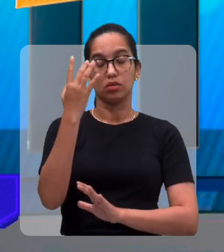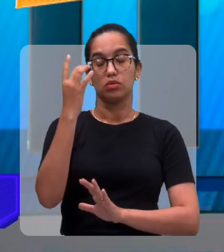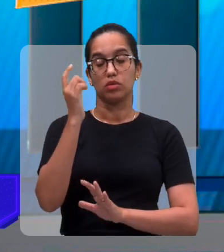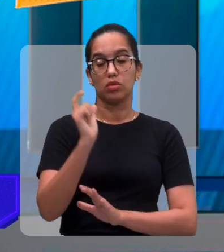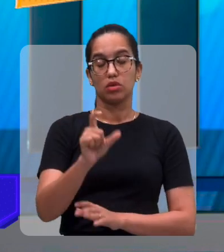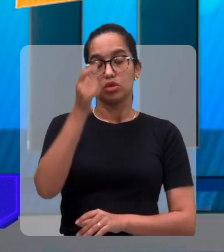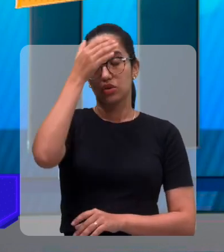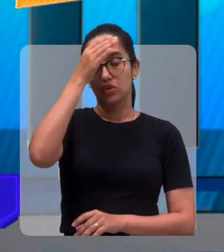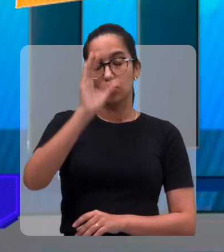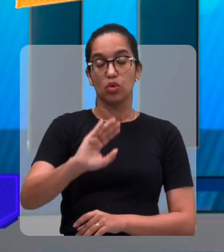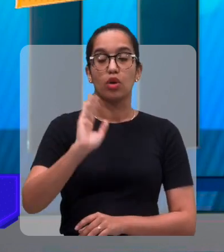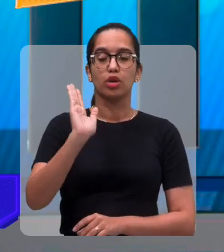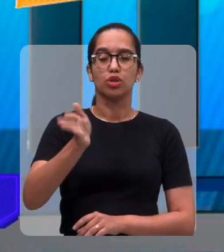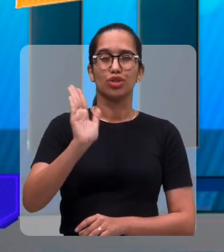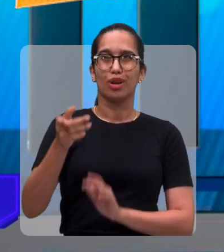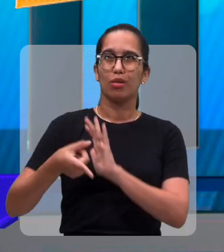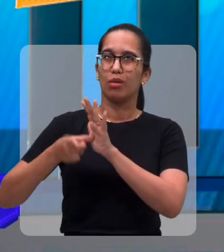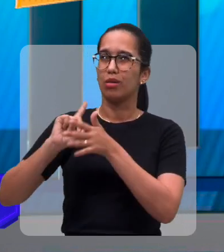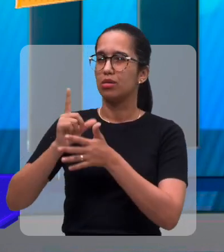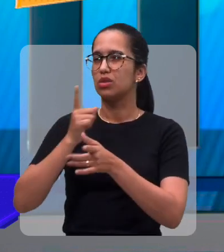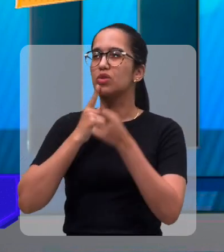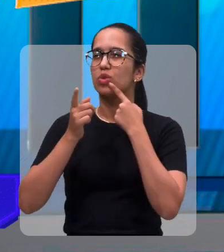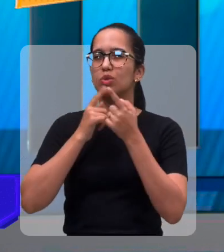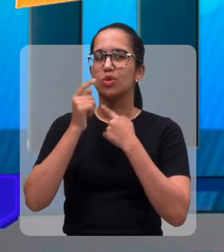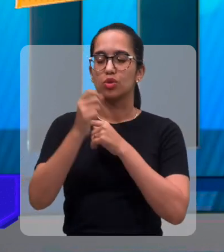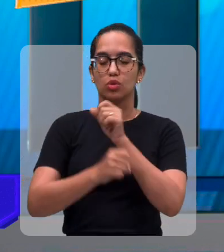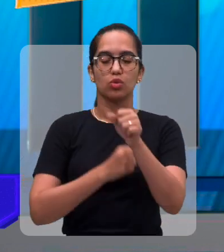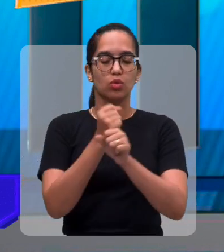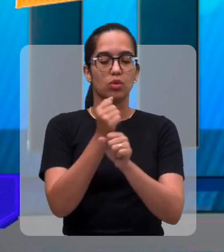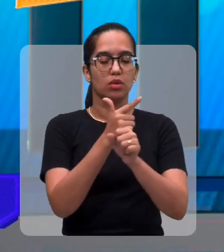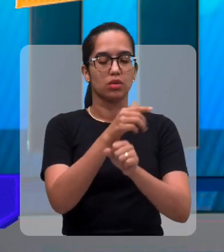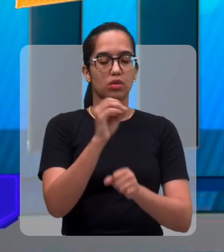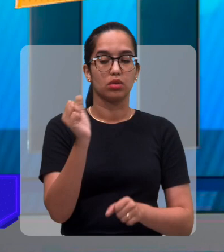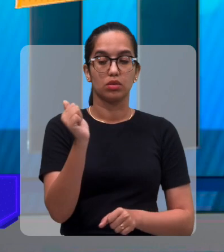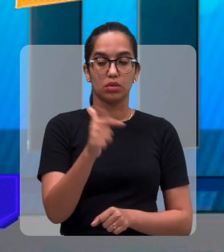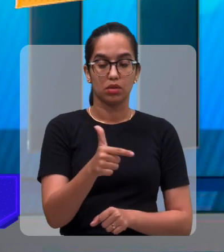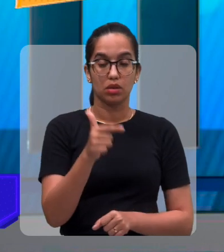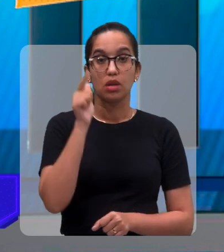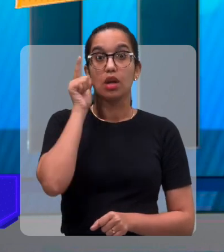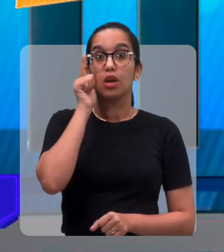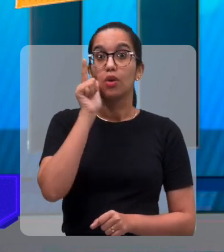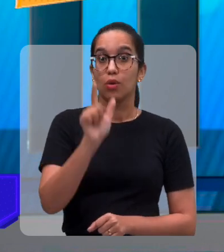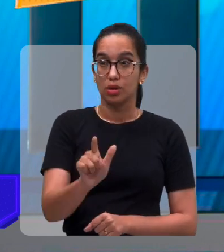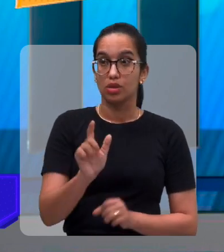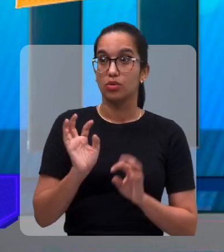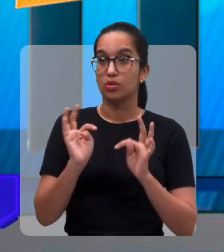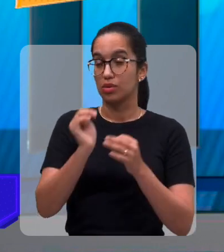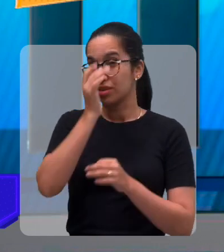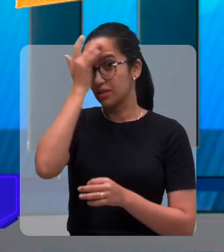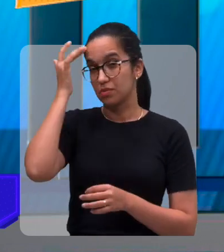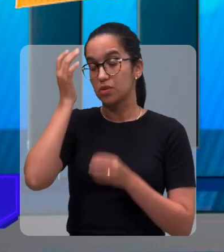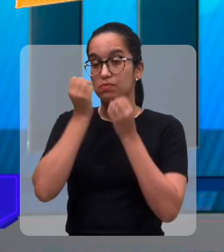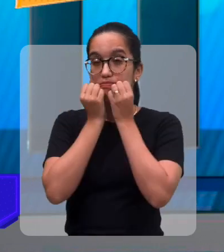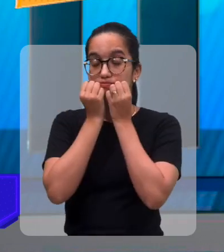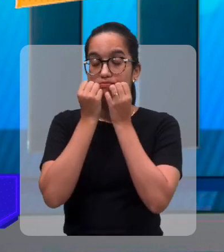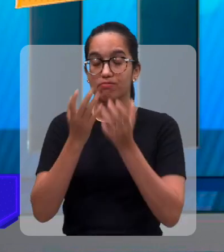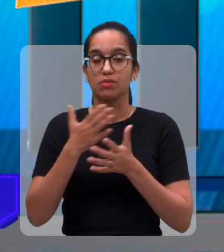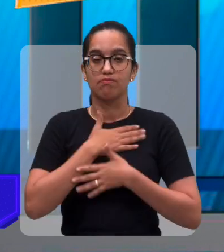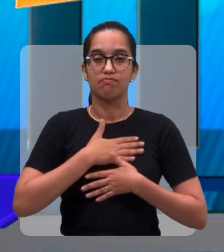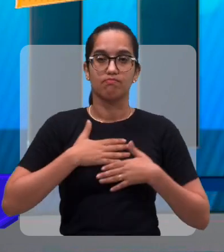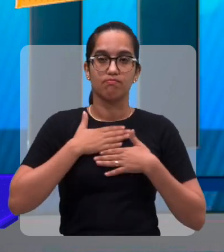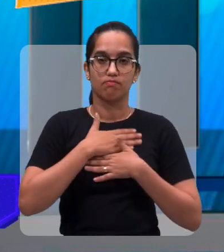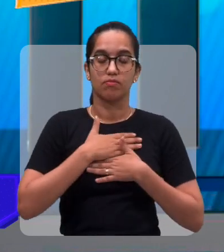aí, já havia uma discussão desde 2012, e aí a gente teve essa forma das pessoas se divertirem, né? E aí,